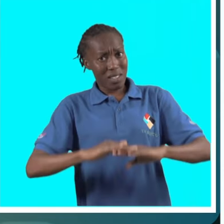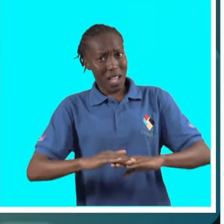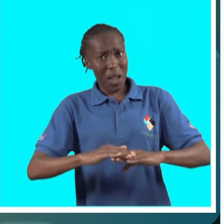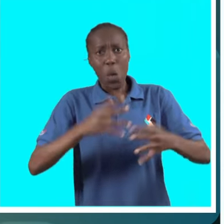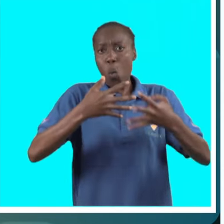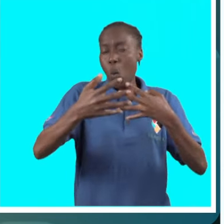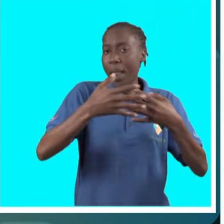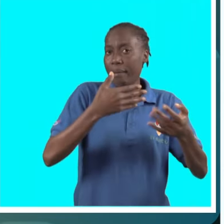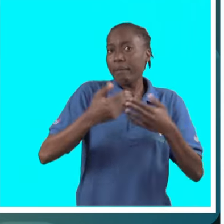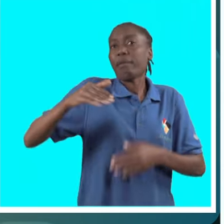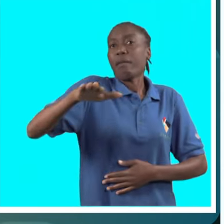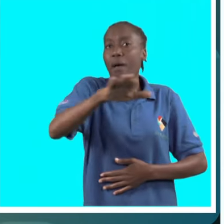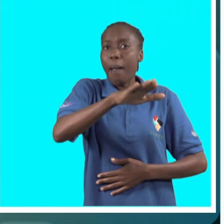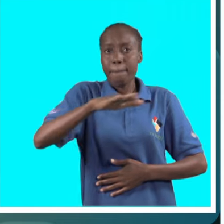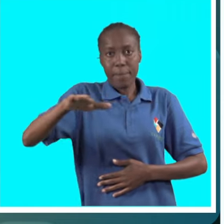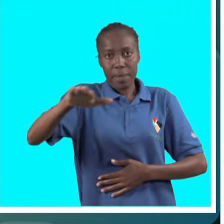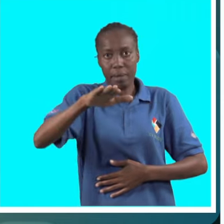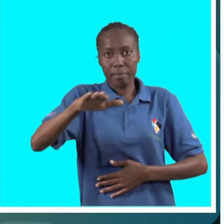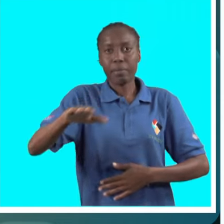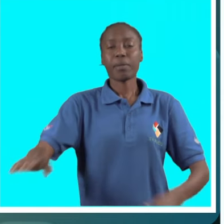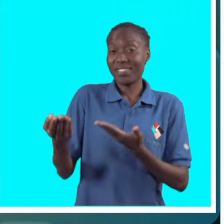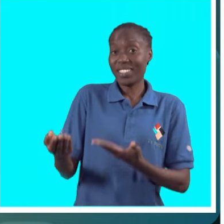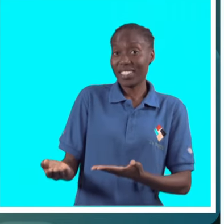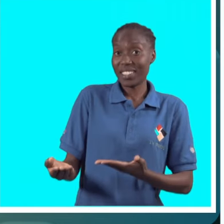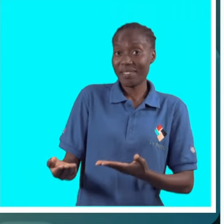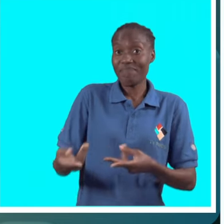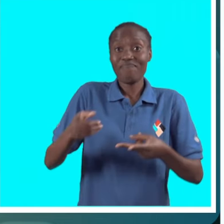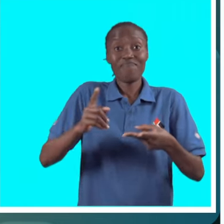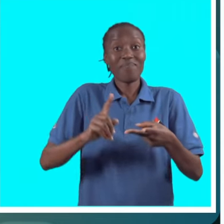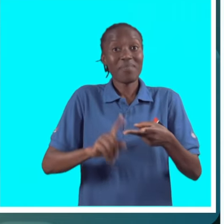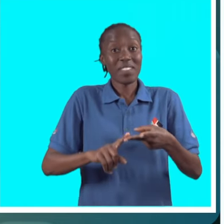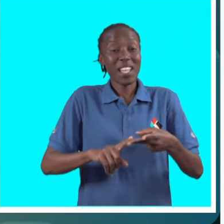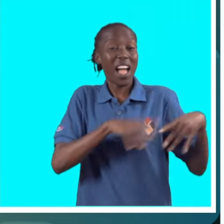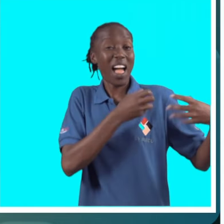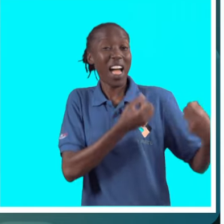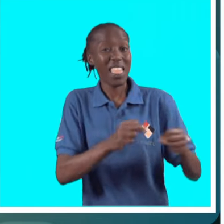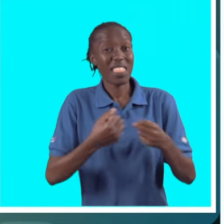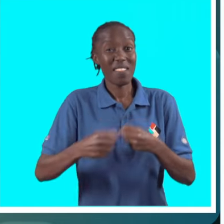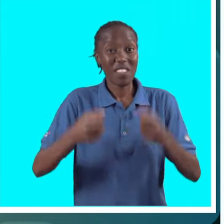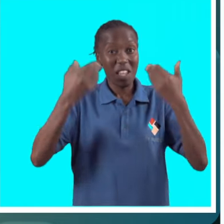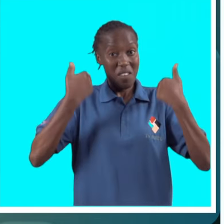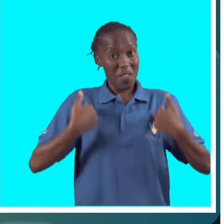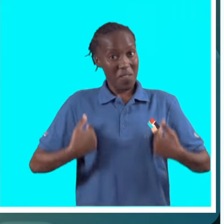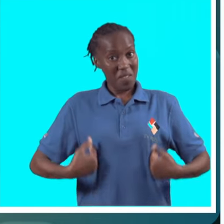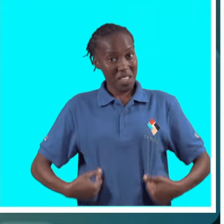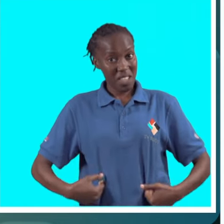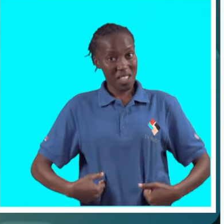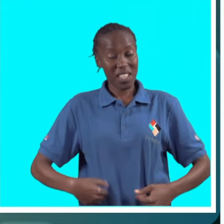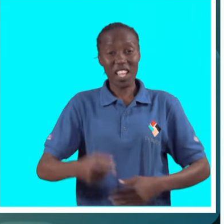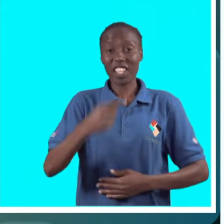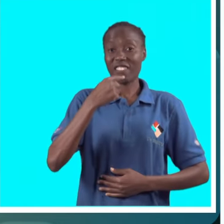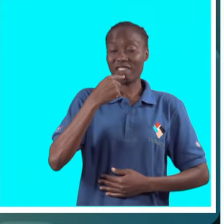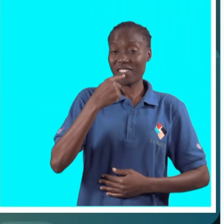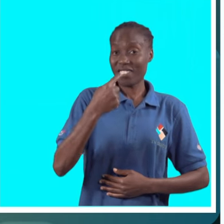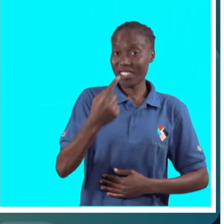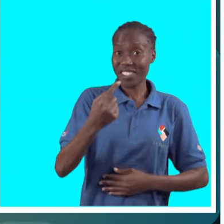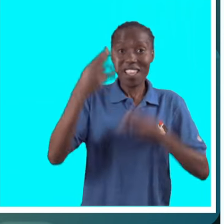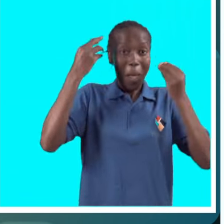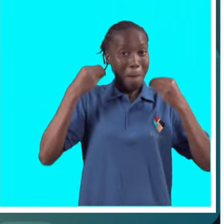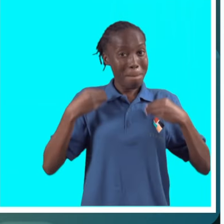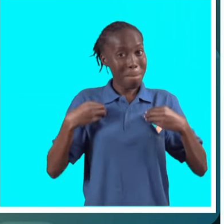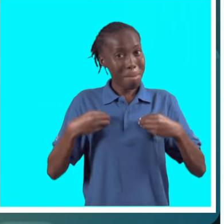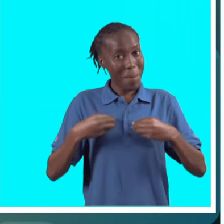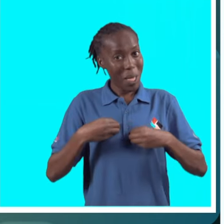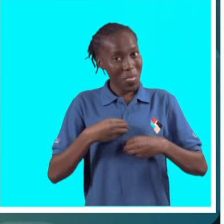se inserir em qualquer ambiente. Só a parte de ser uma atividade física, que é recomendada